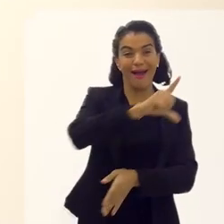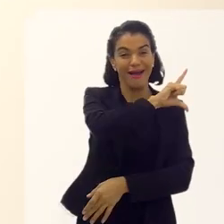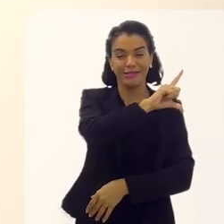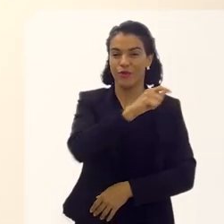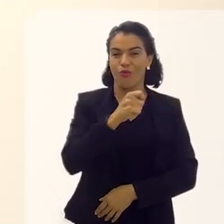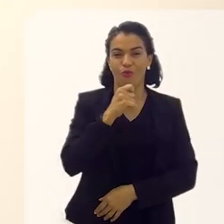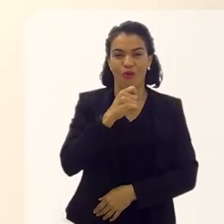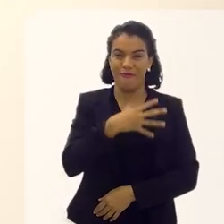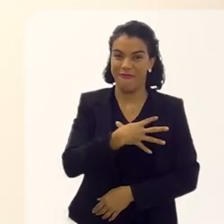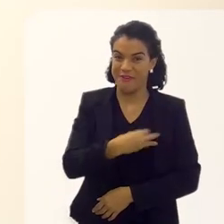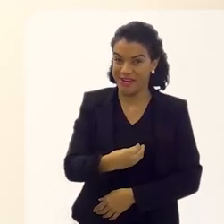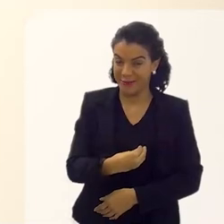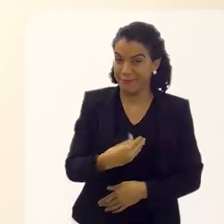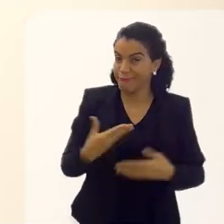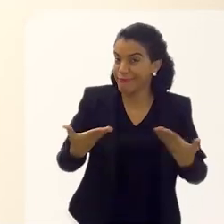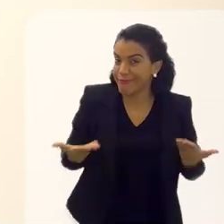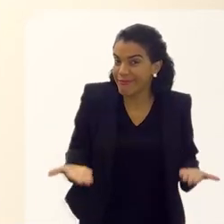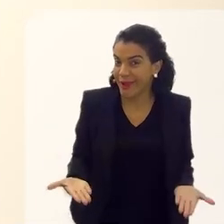tinha filho.